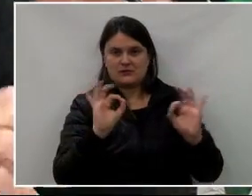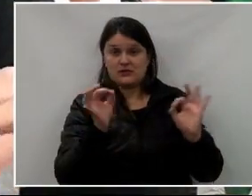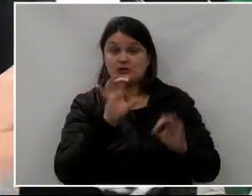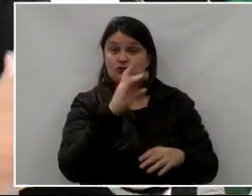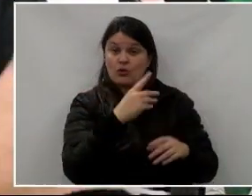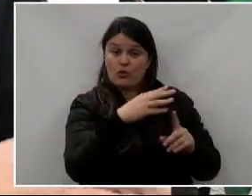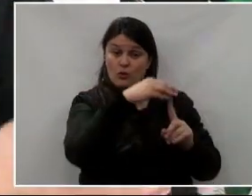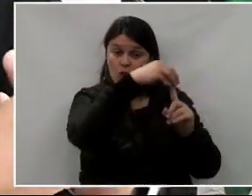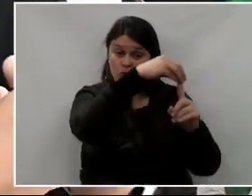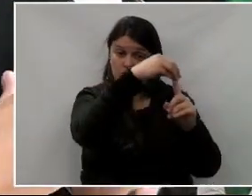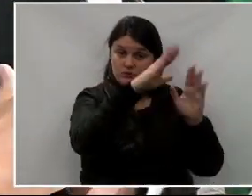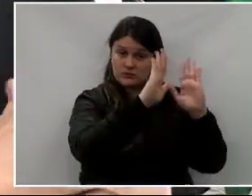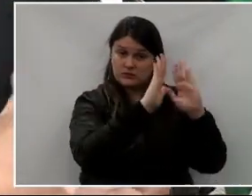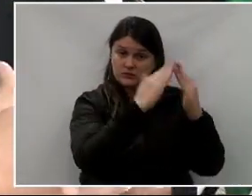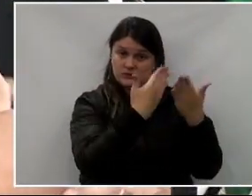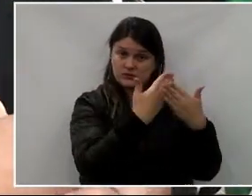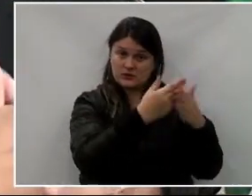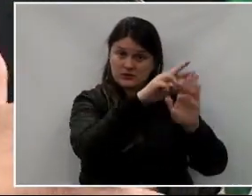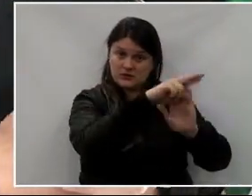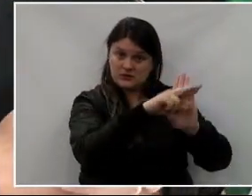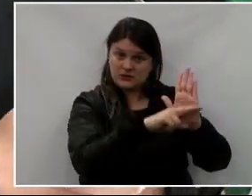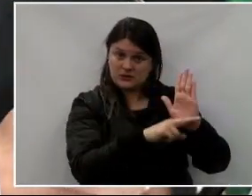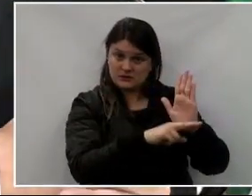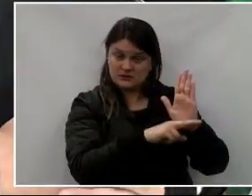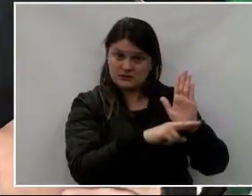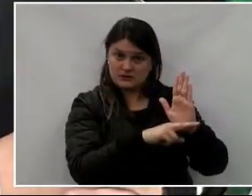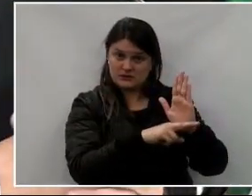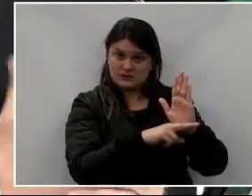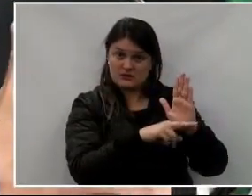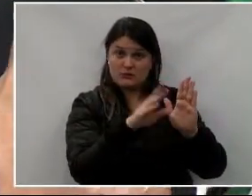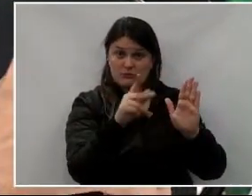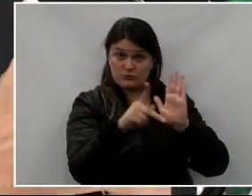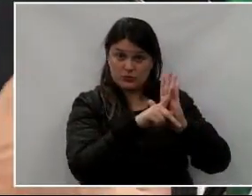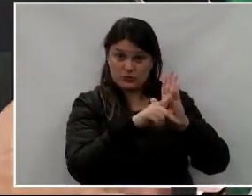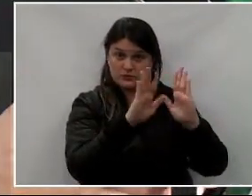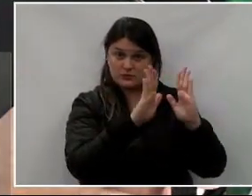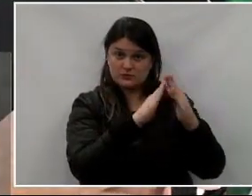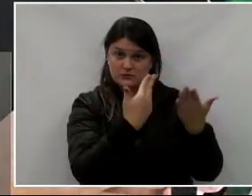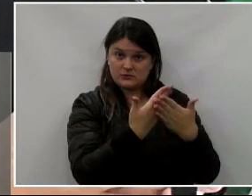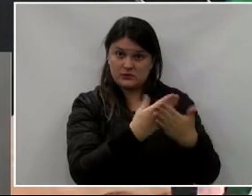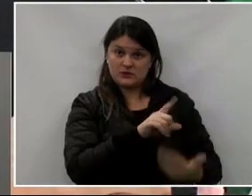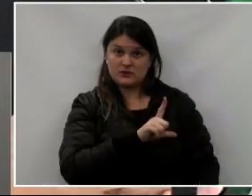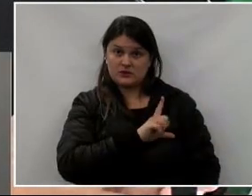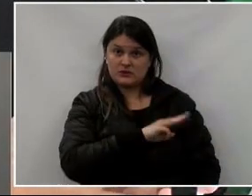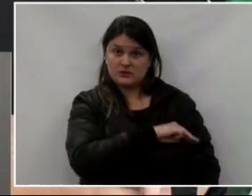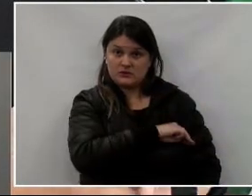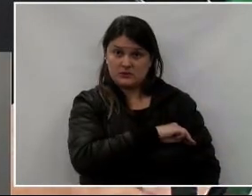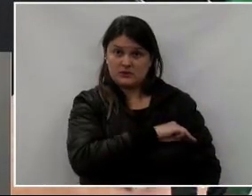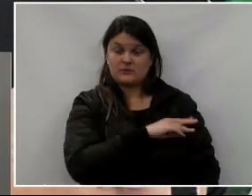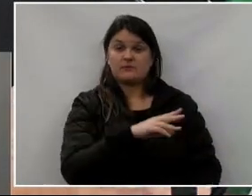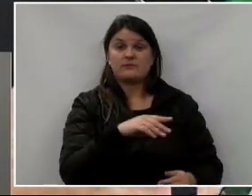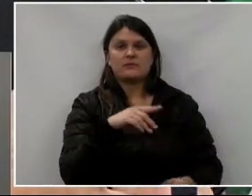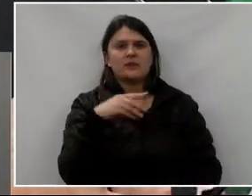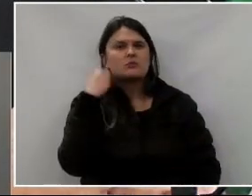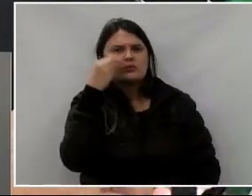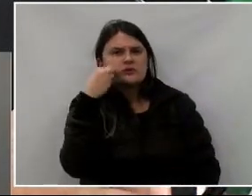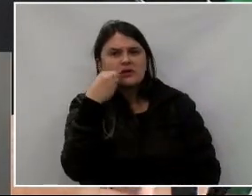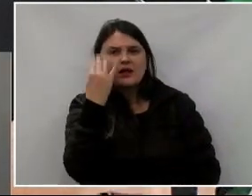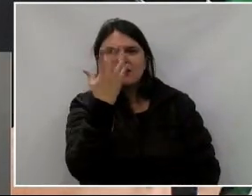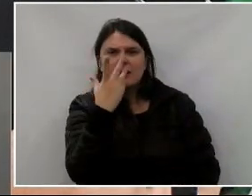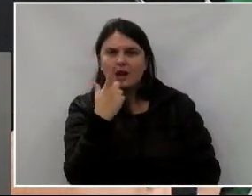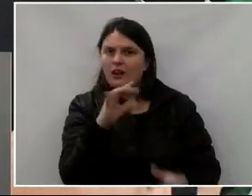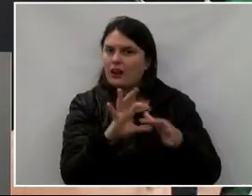E, como está constando o Lauro Miller. Então, é dar oportunidade ao cidadão, aquele que gosta dessa